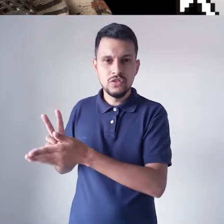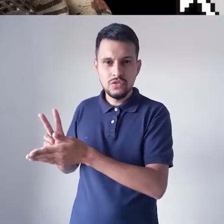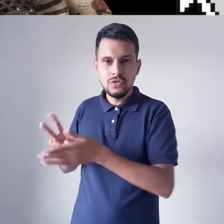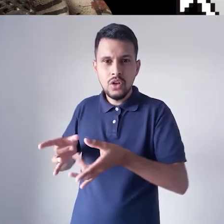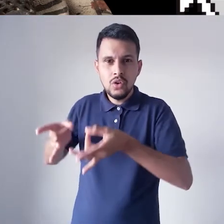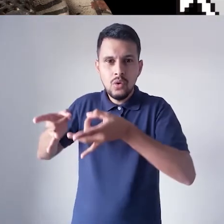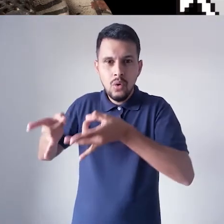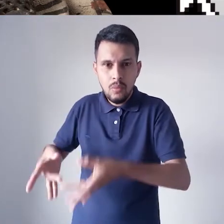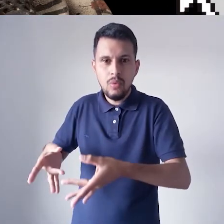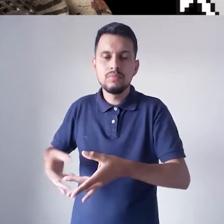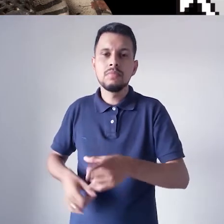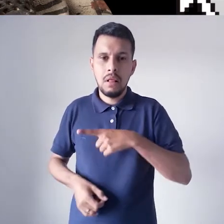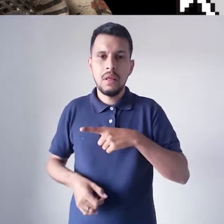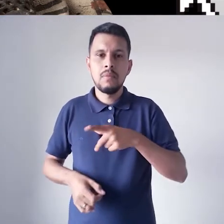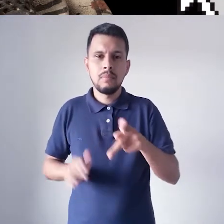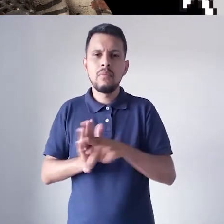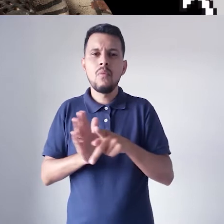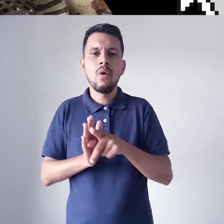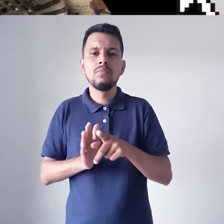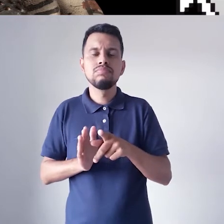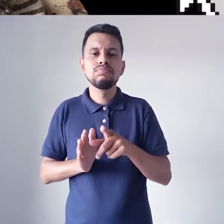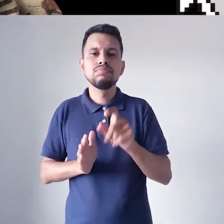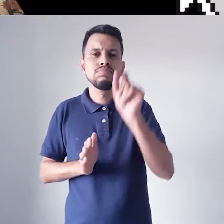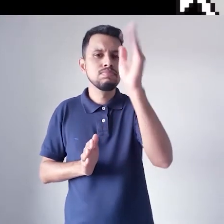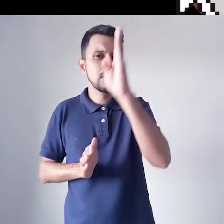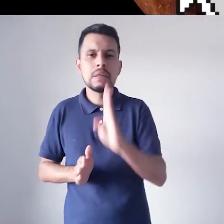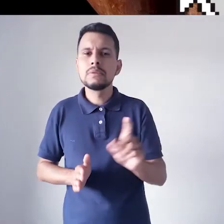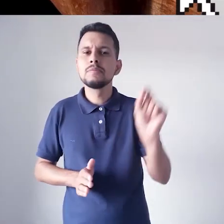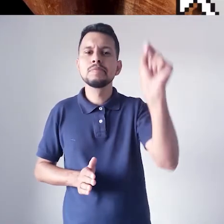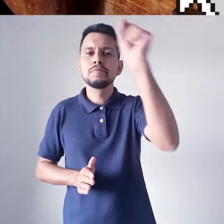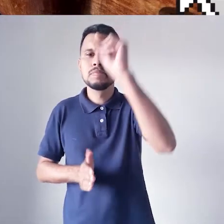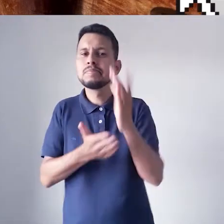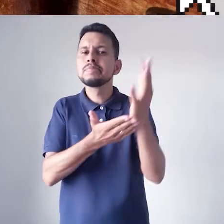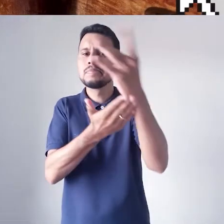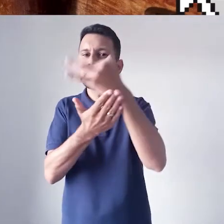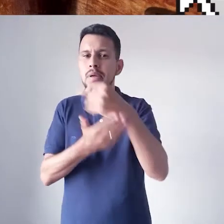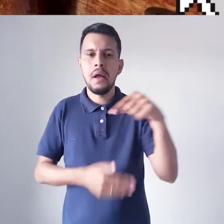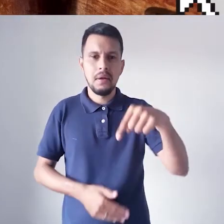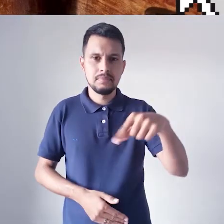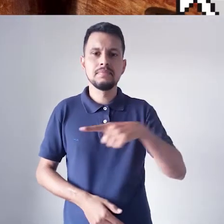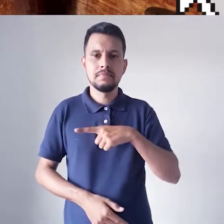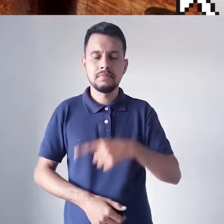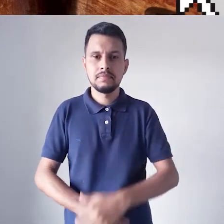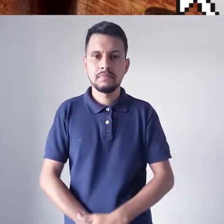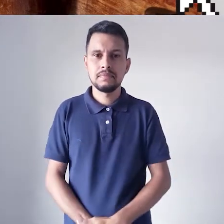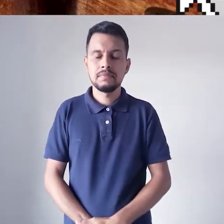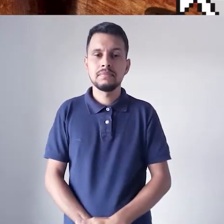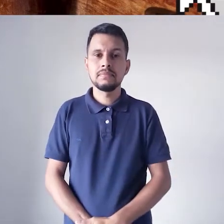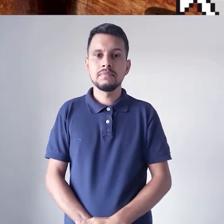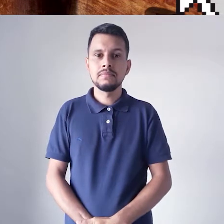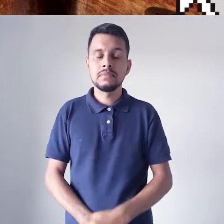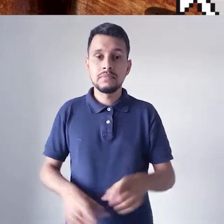que procedem de populações indígenas, eu acho que todas elas do Brasil. E tem